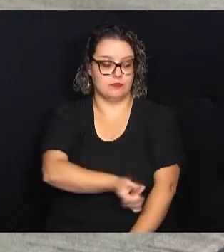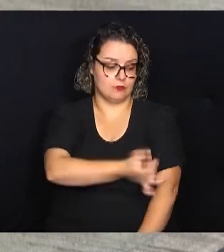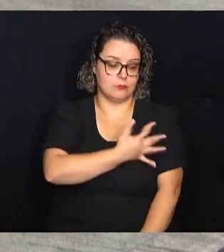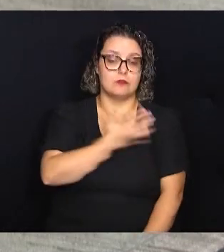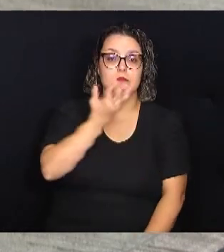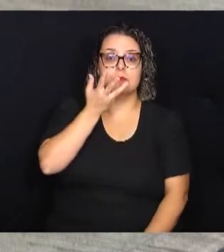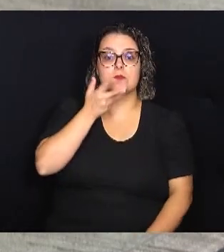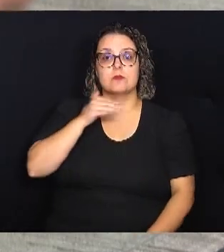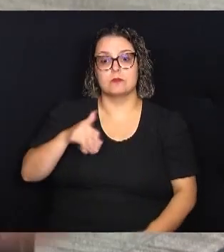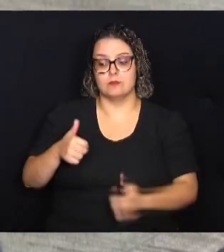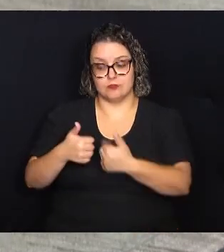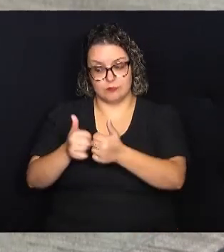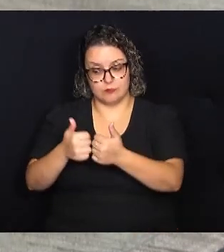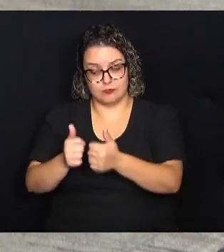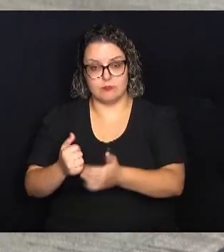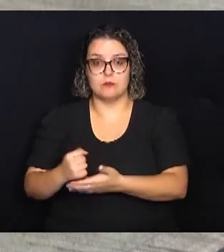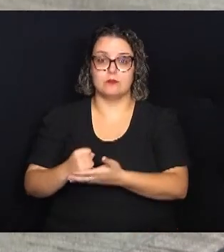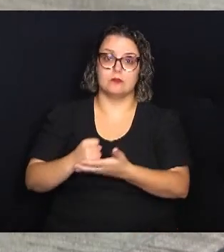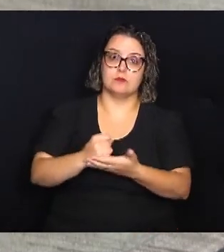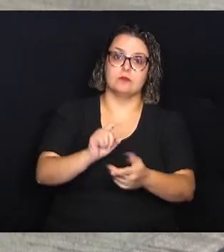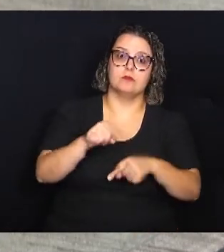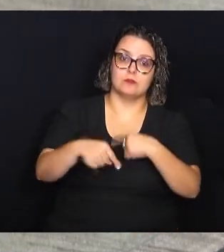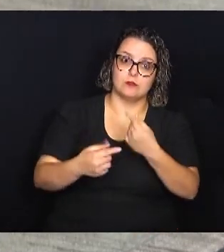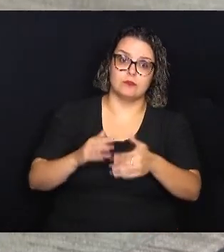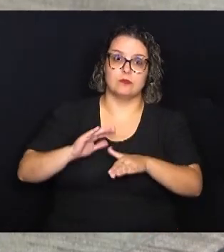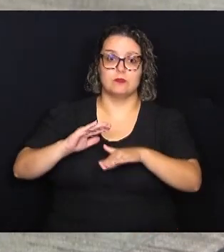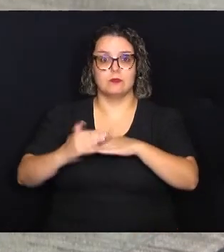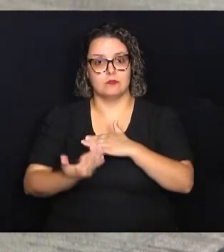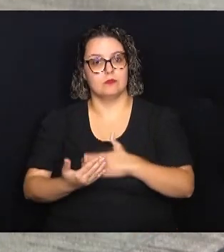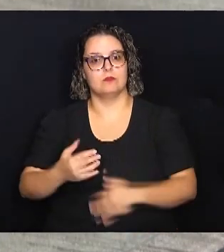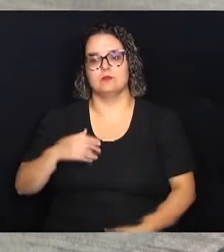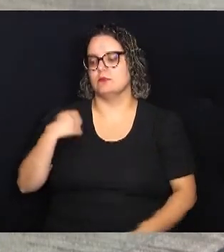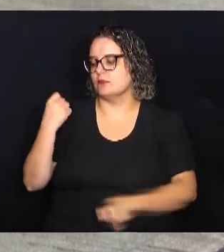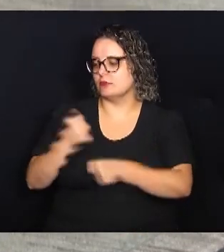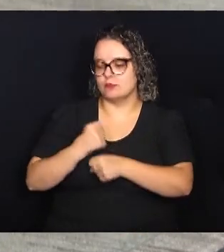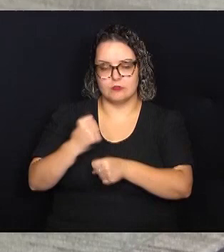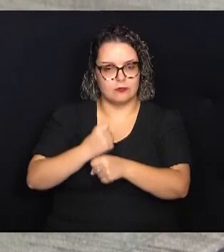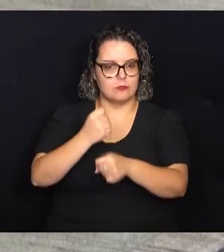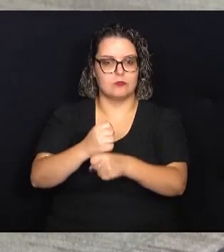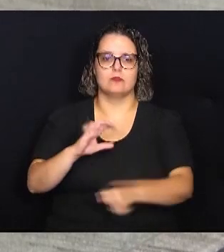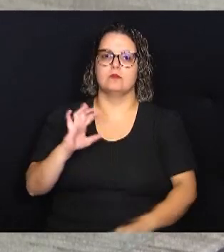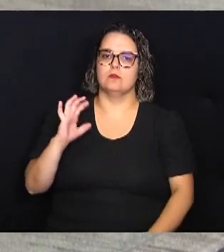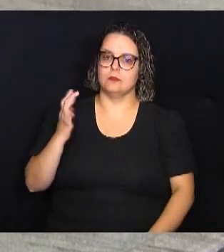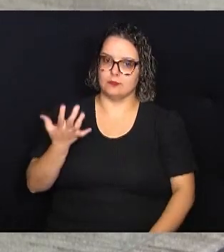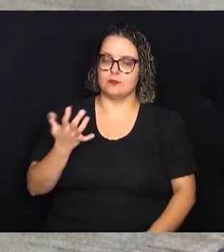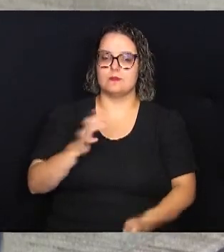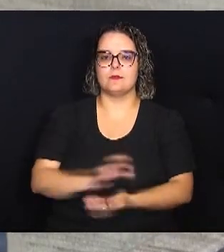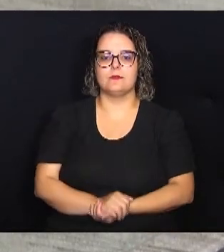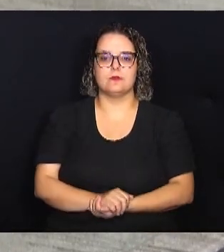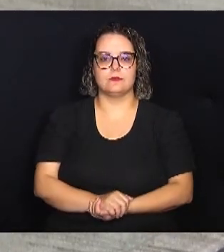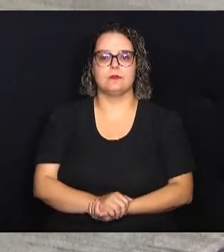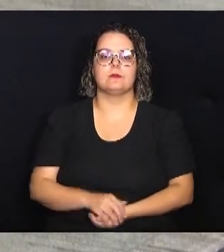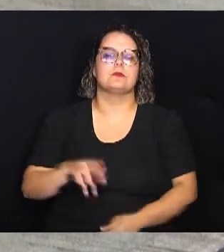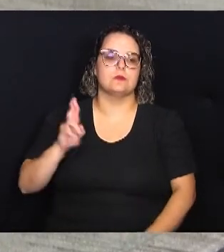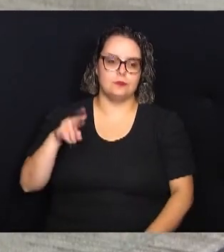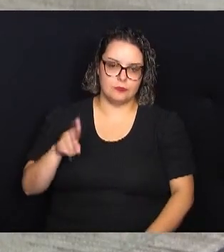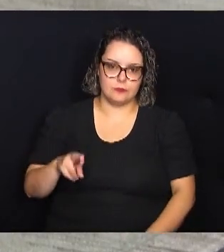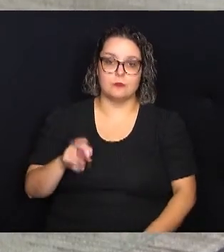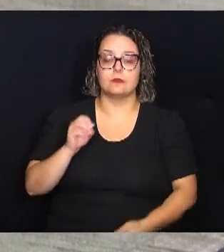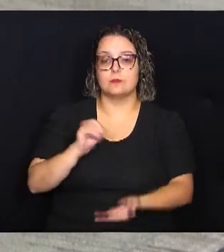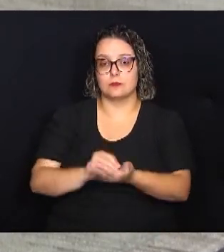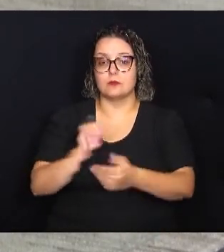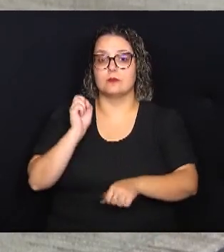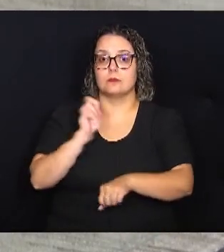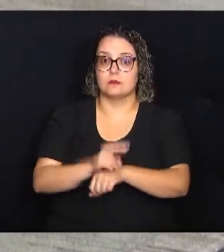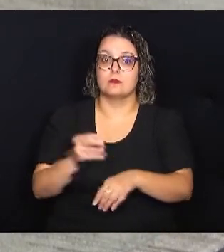ônibus e são levadas para outros bairros, já há anos isso acontecendo, em função da falta de vagas dentro da